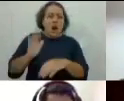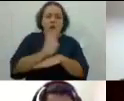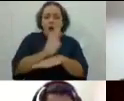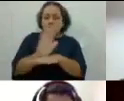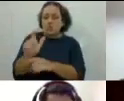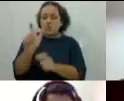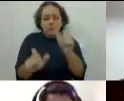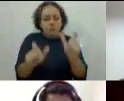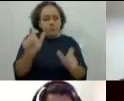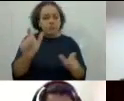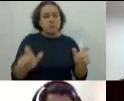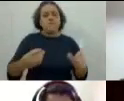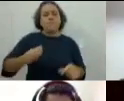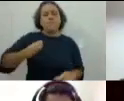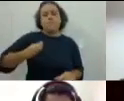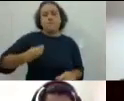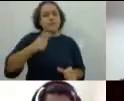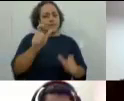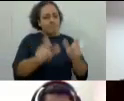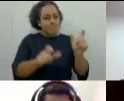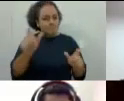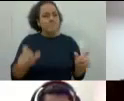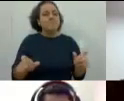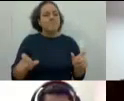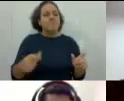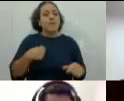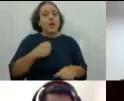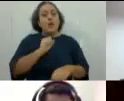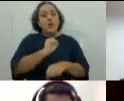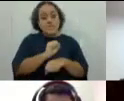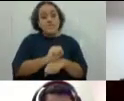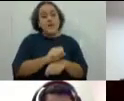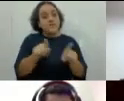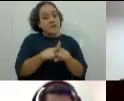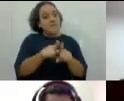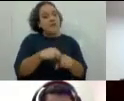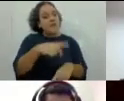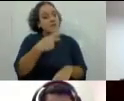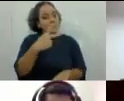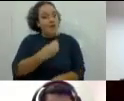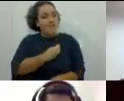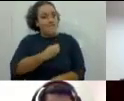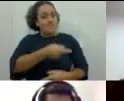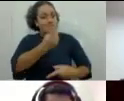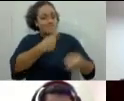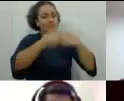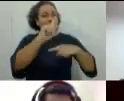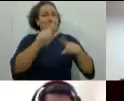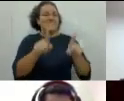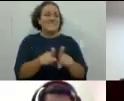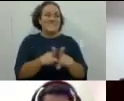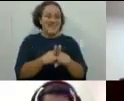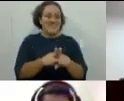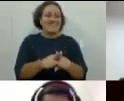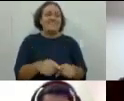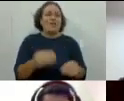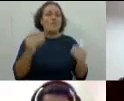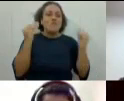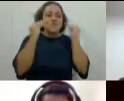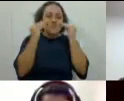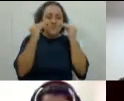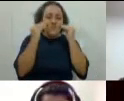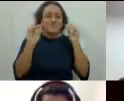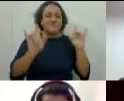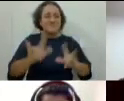das pessoas em diversos aspectos. E espero que ela faça na vida de vocês também, tá bom?